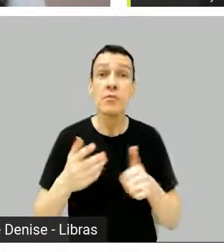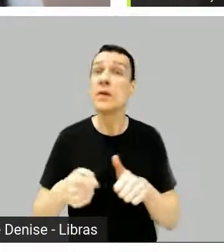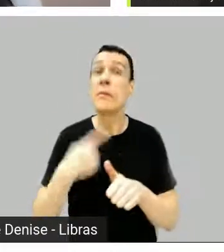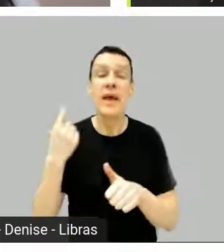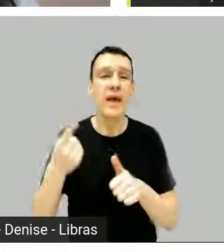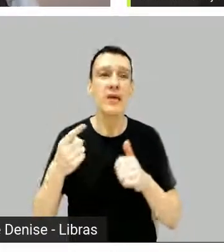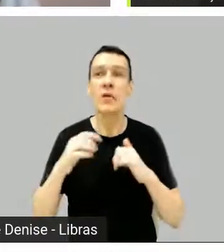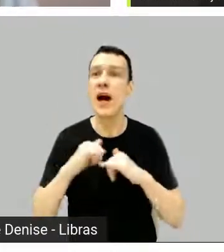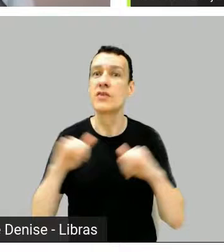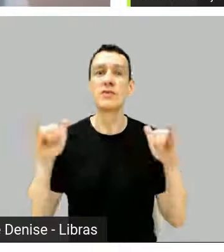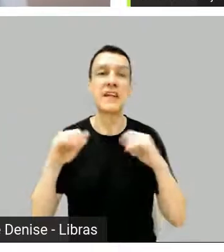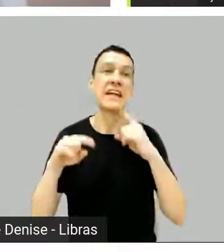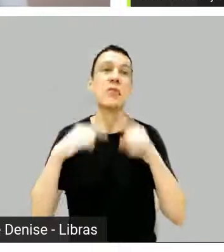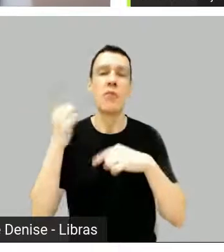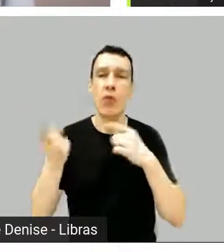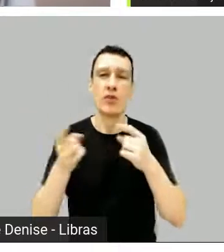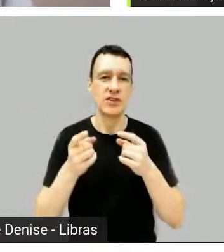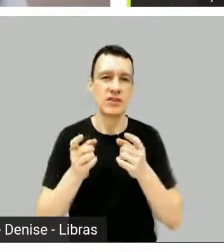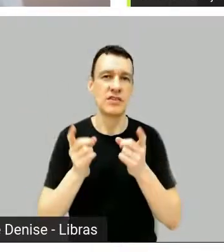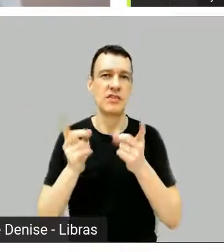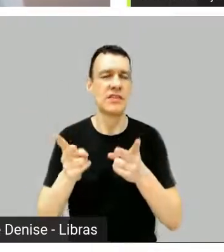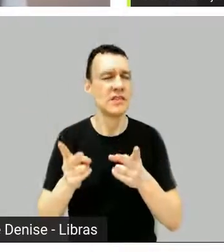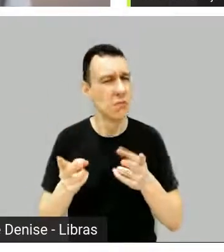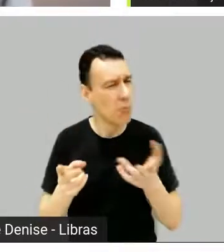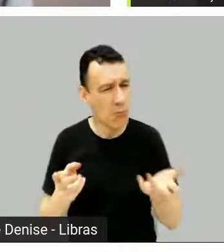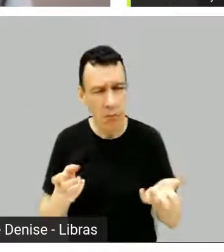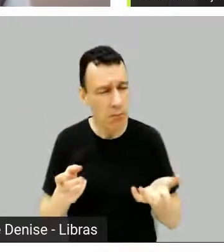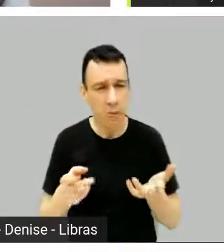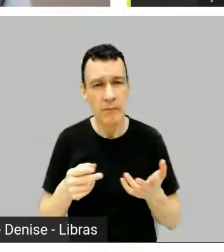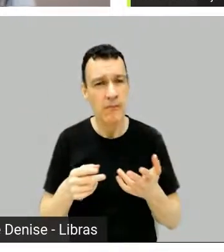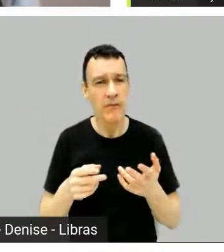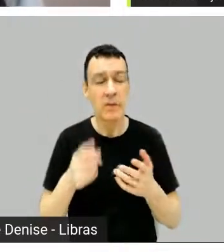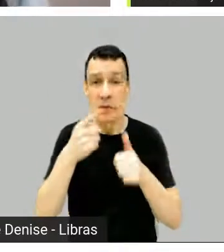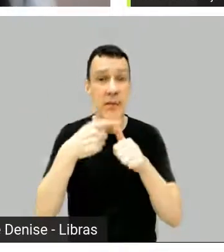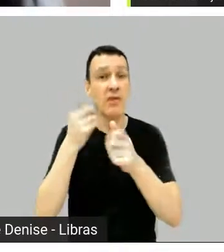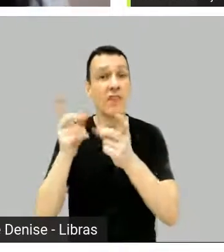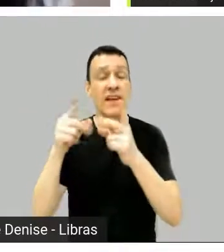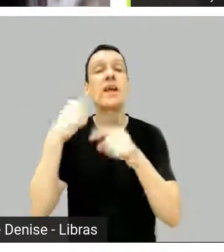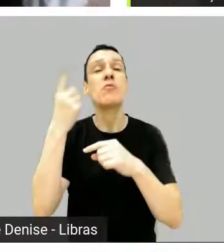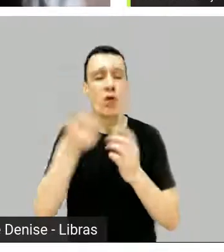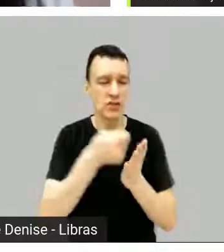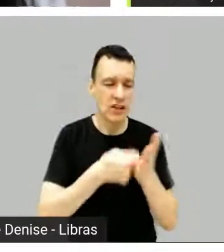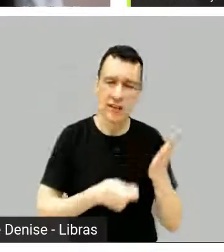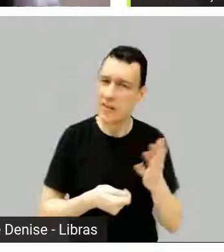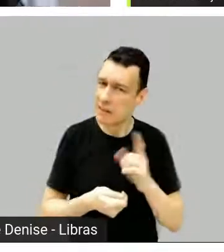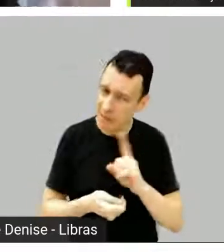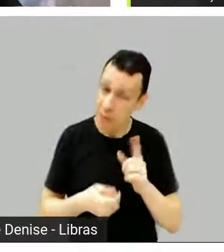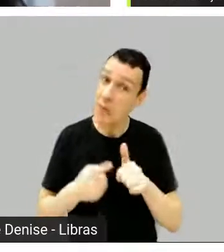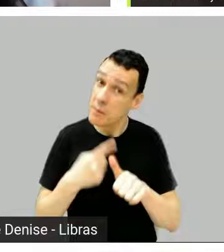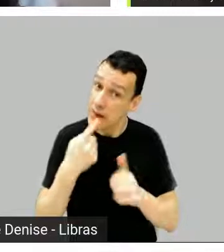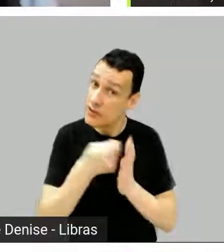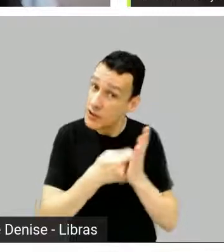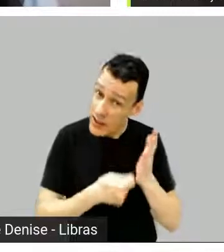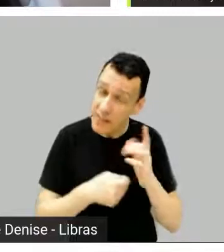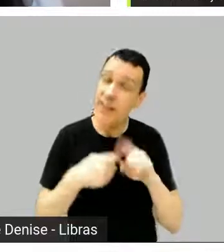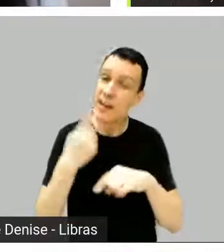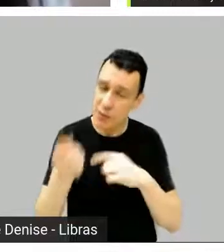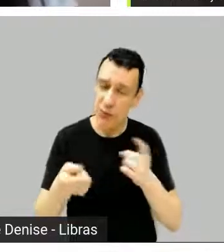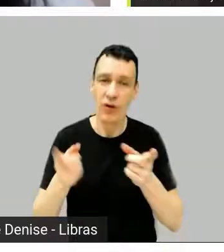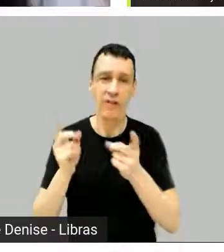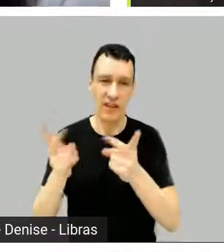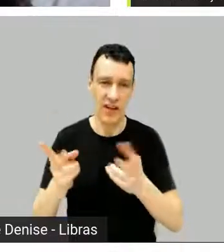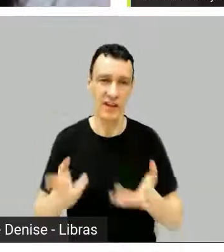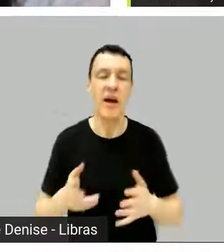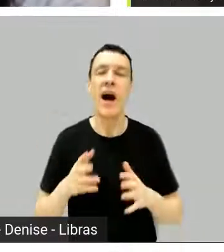É, é... Muita gente... Eu não sei, mas assim, uma pergunta que me fazem bastante é como que eu venho de uma série para Netflix, mas é tipo, tá, mas você já estudou roteiro? Calma, sabe? Assim,